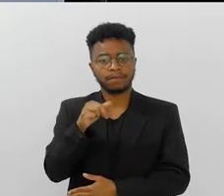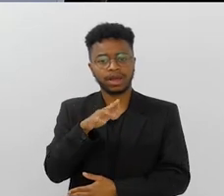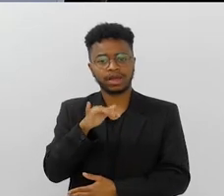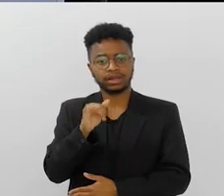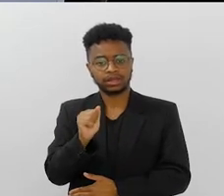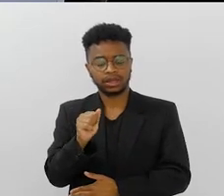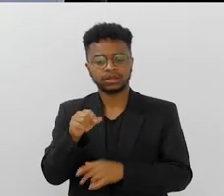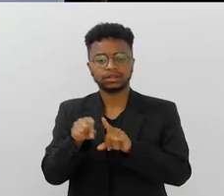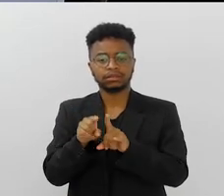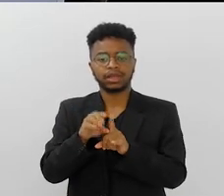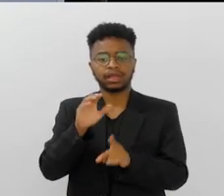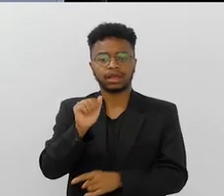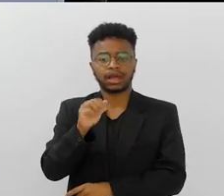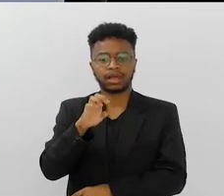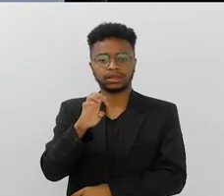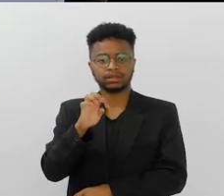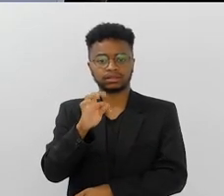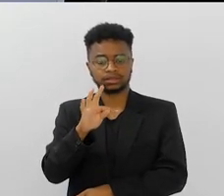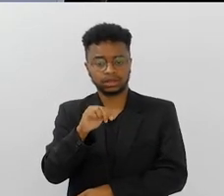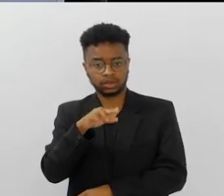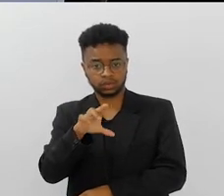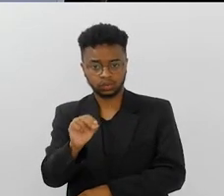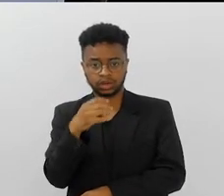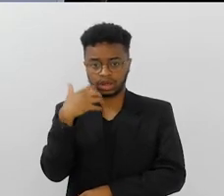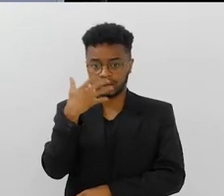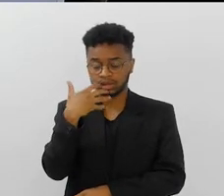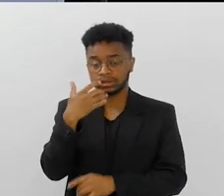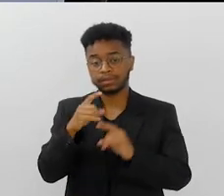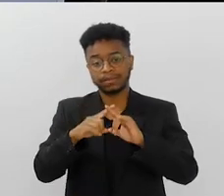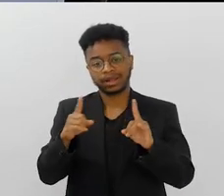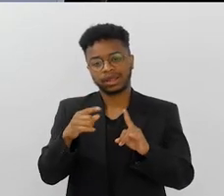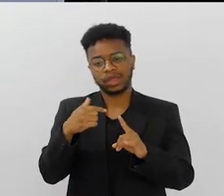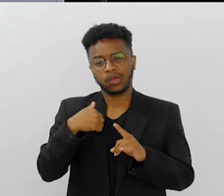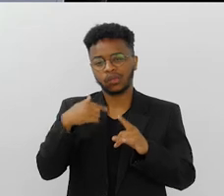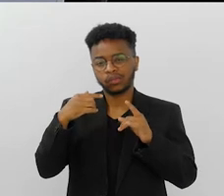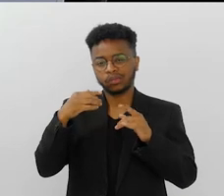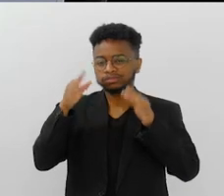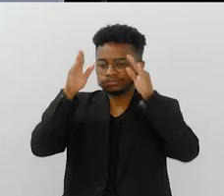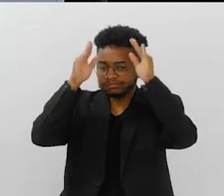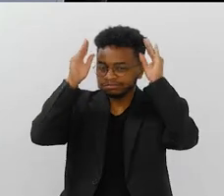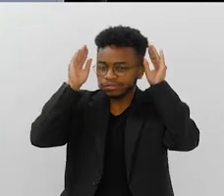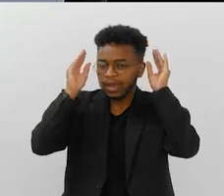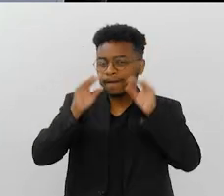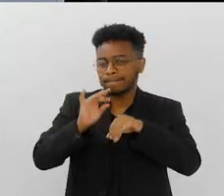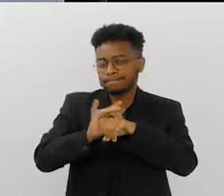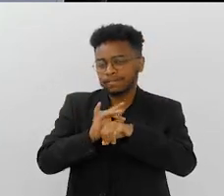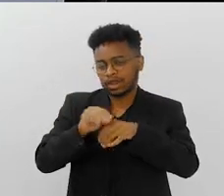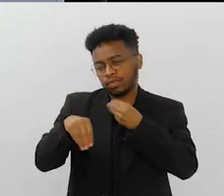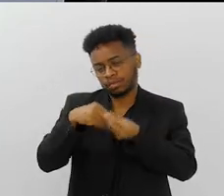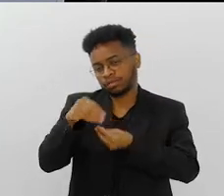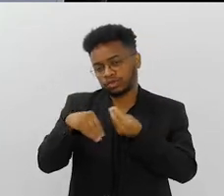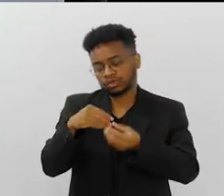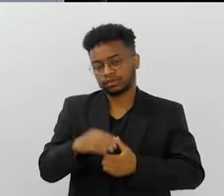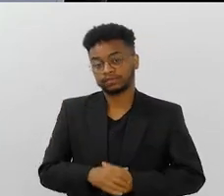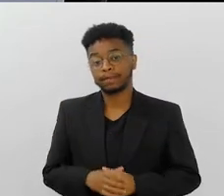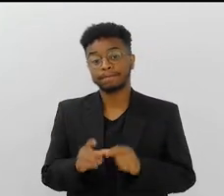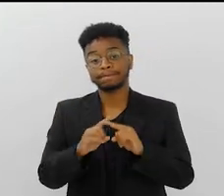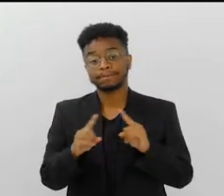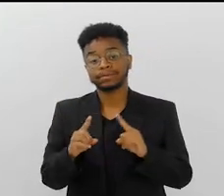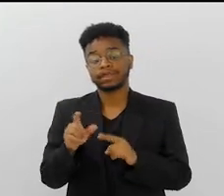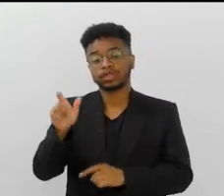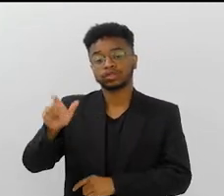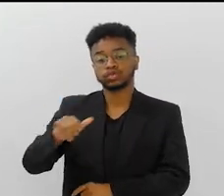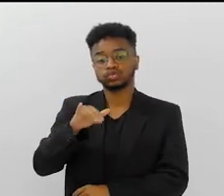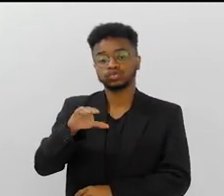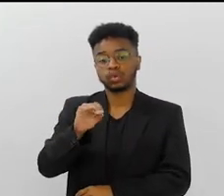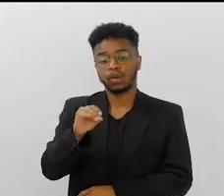Bethânia, Caetano Veloso, como cantam. E aí eu fiz essa foto aí, eu com um pouco menos de cabelo branco. Nesse dia, Mauro, o Joãozinho me